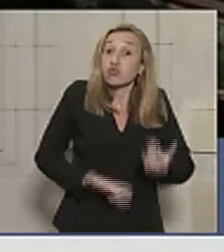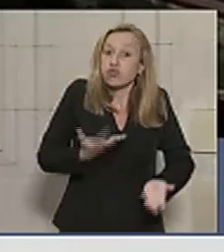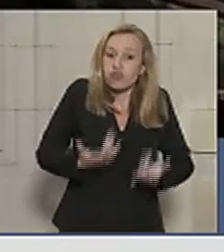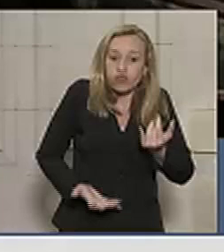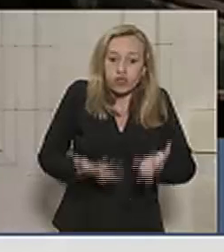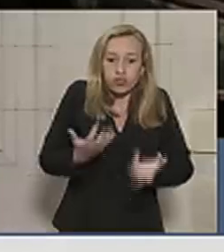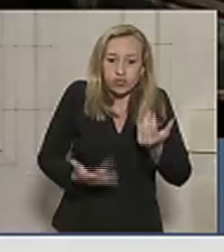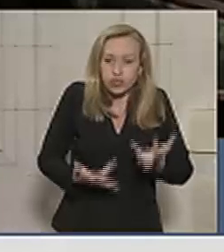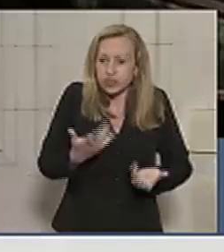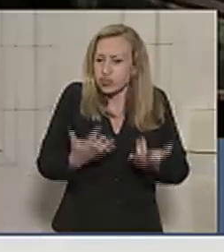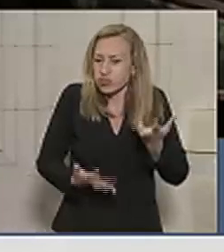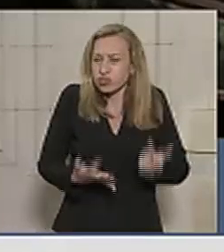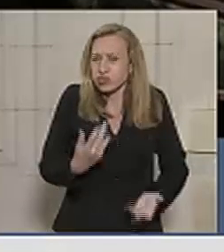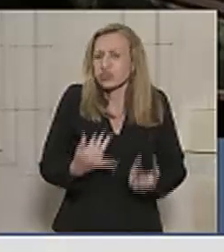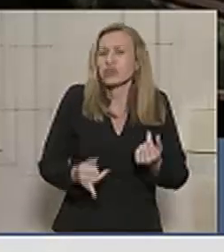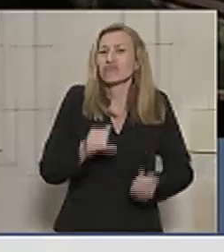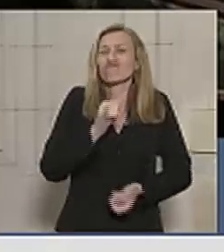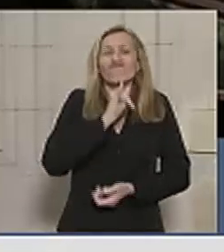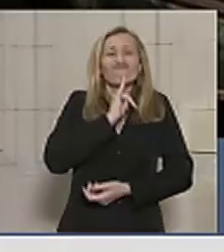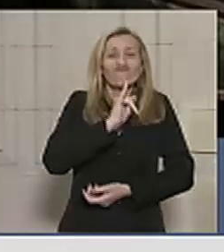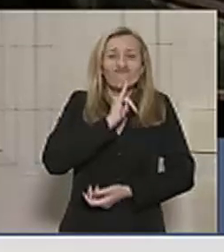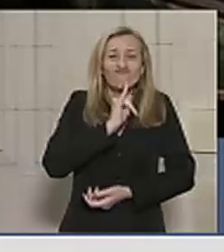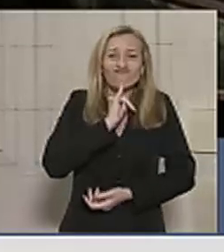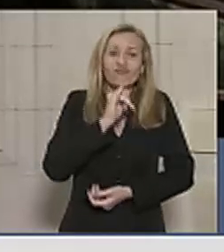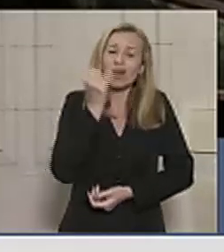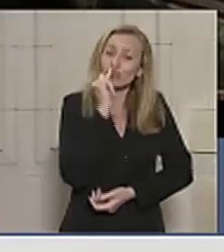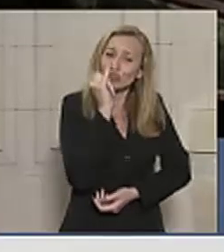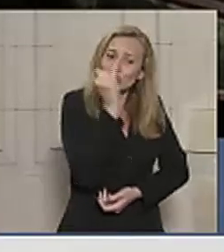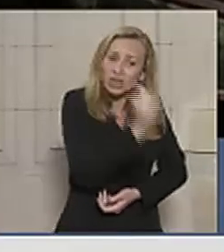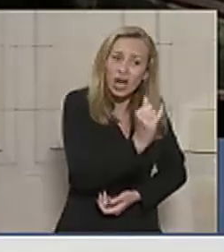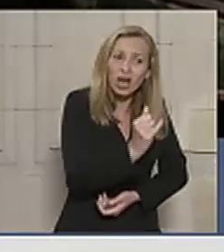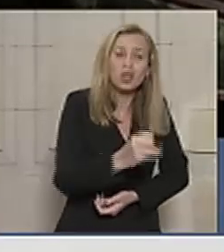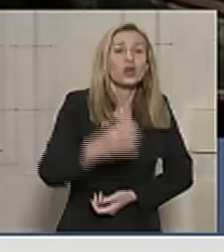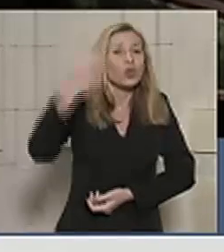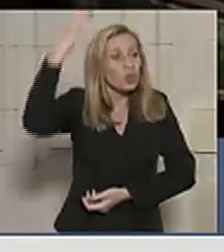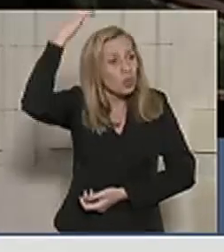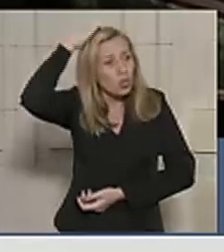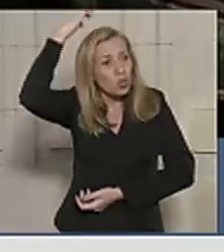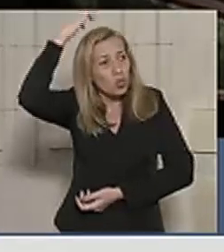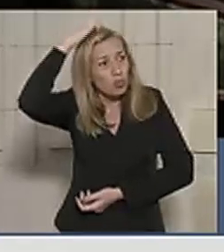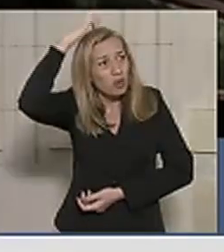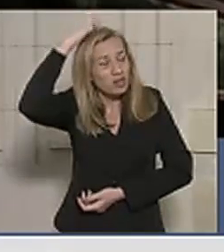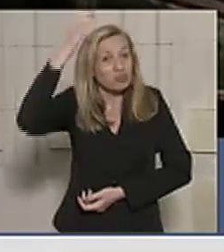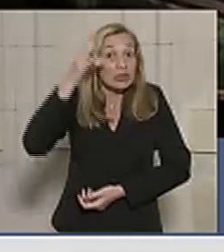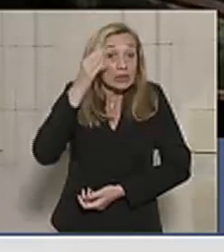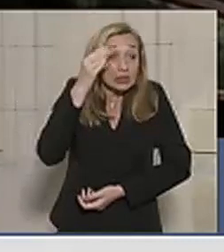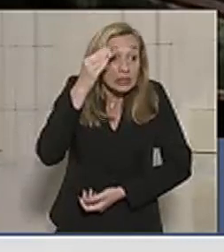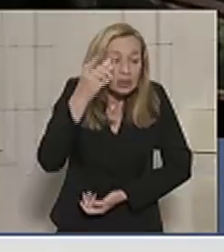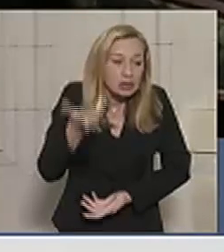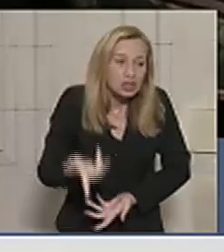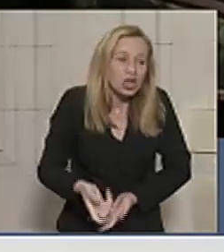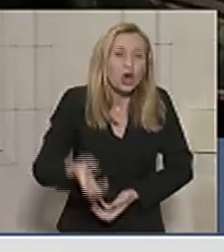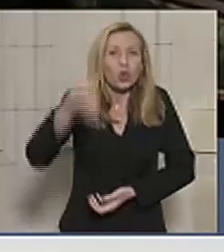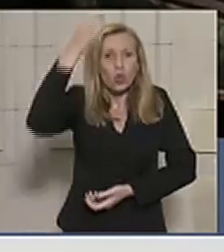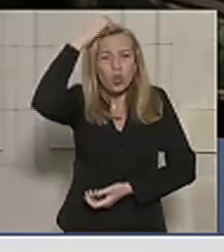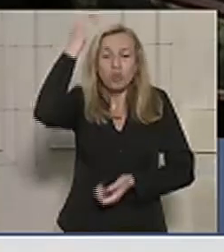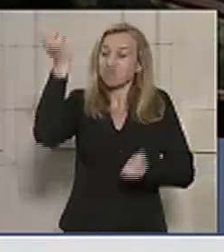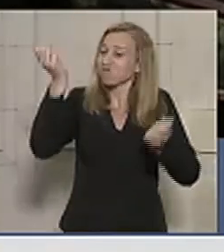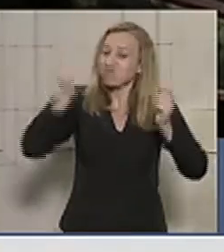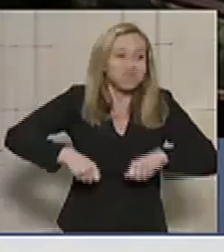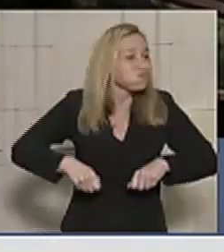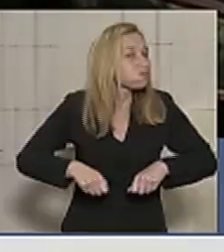tragédia anunciada, culpa da omissão, culpa da incompetência